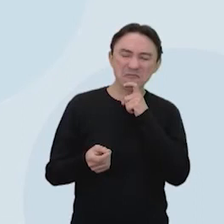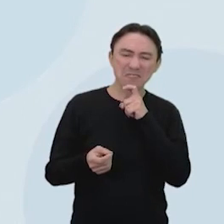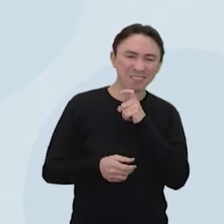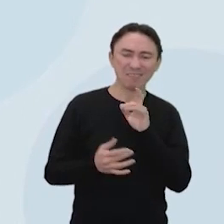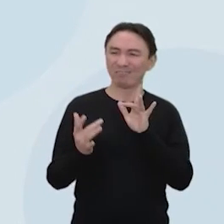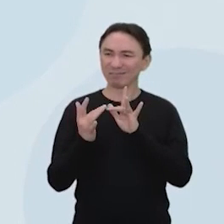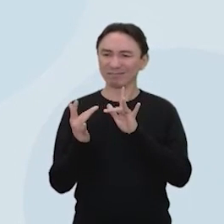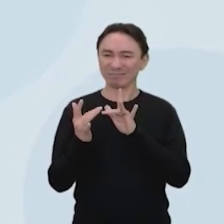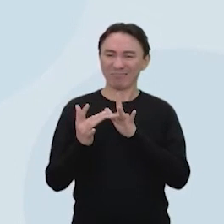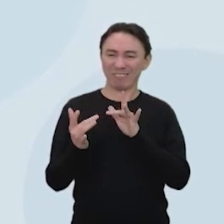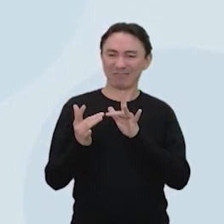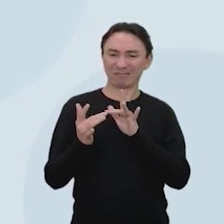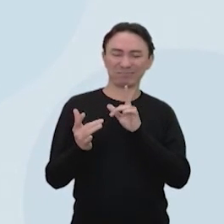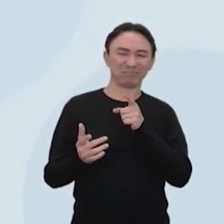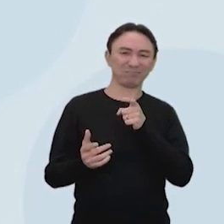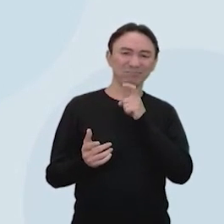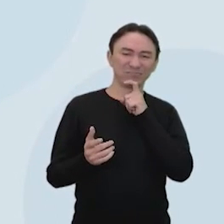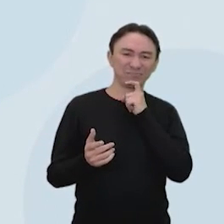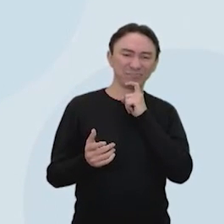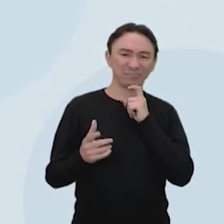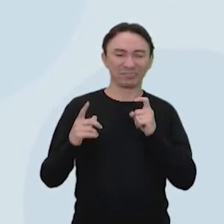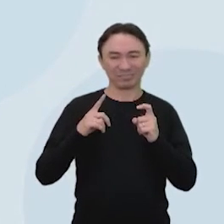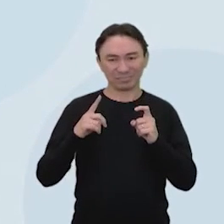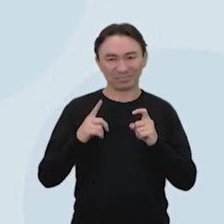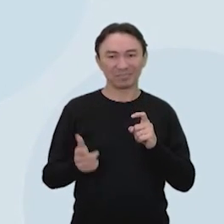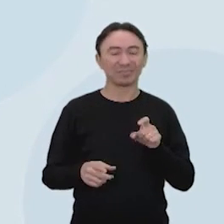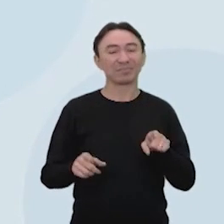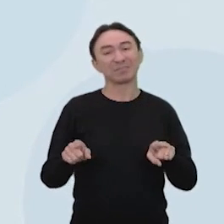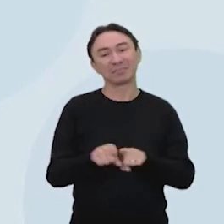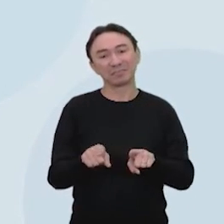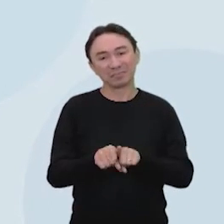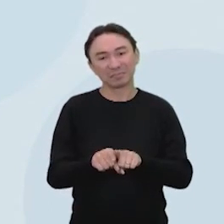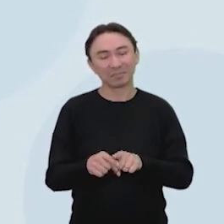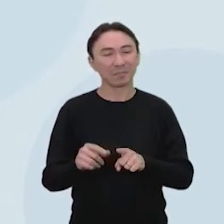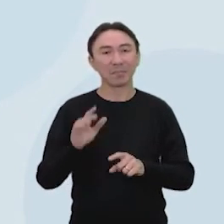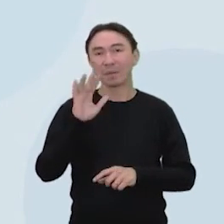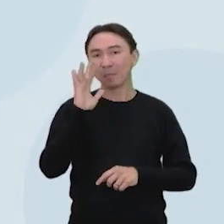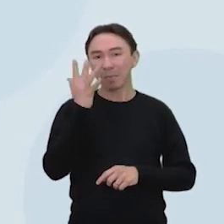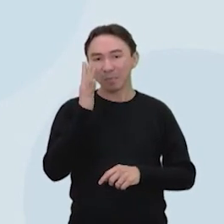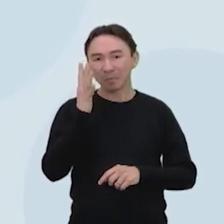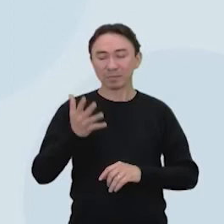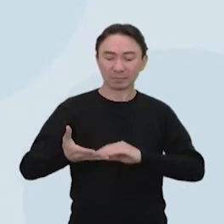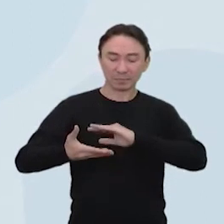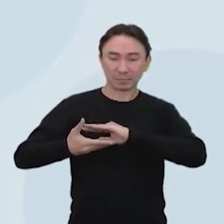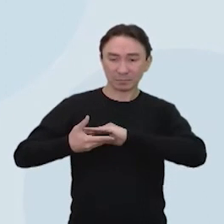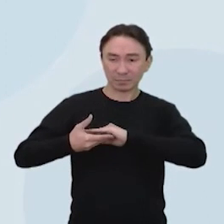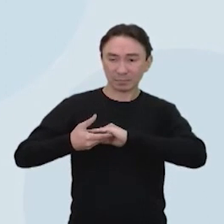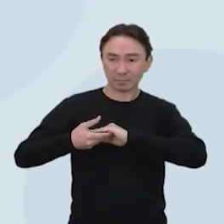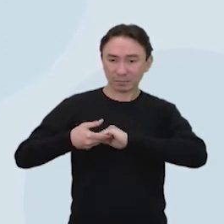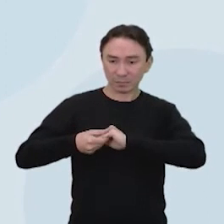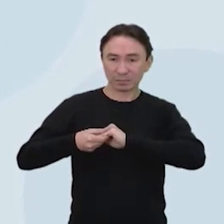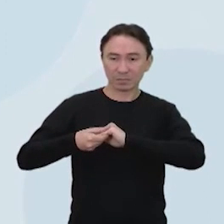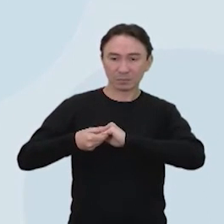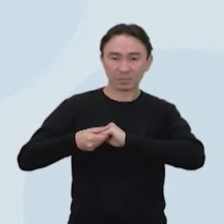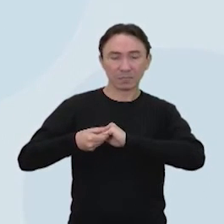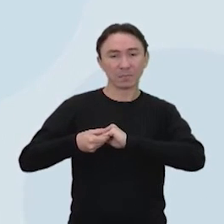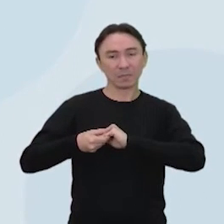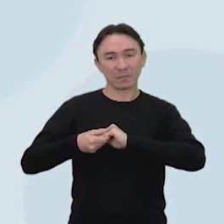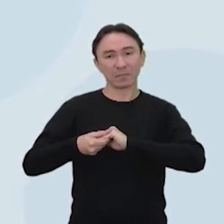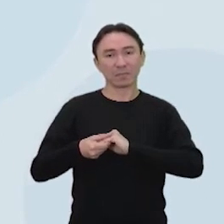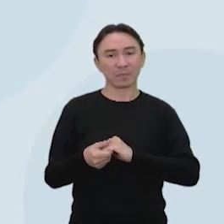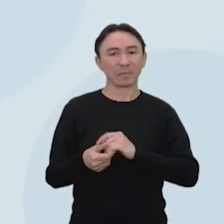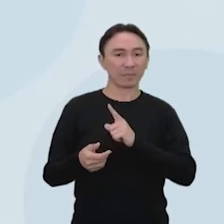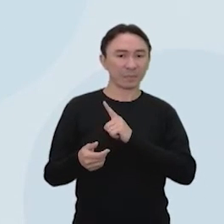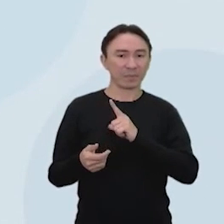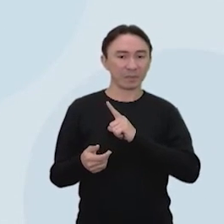contato. Mas a gente vê o contato das mãos. Então, são pessoas que, de alguma forma, têm algum tipo de contato entre os dois.